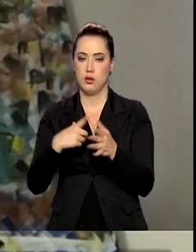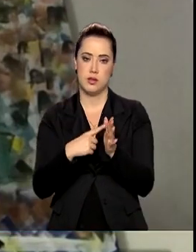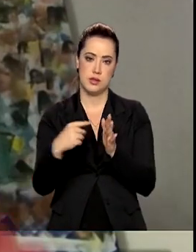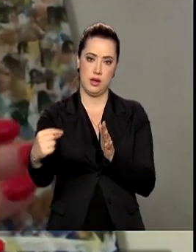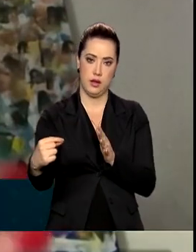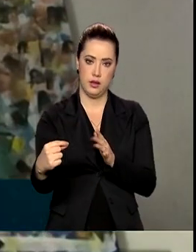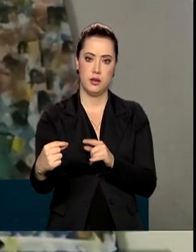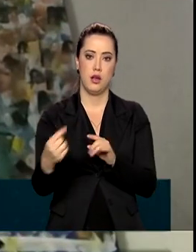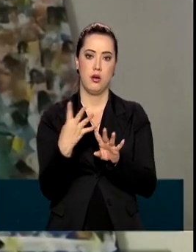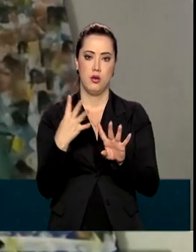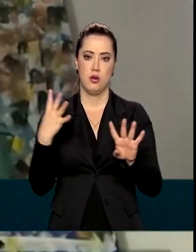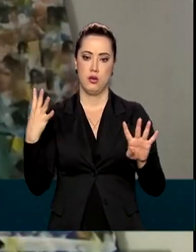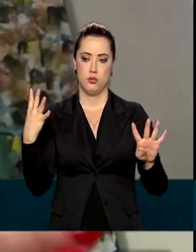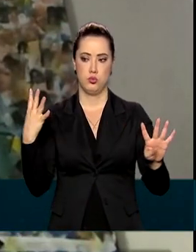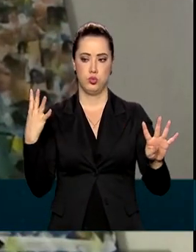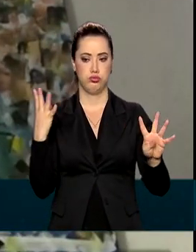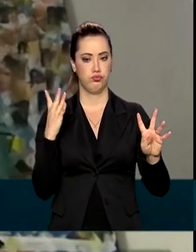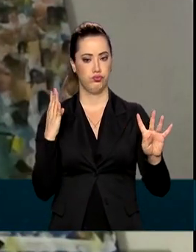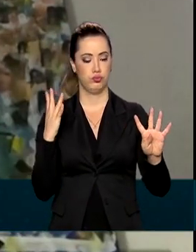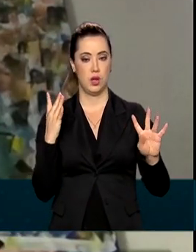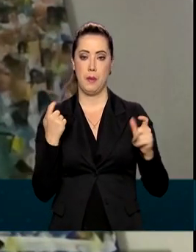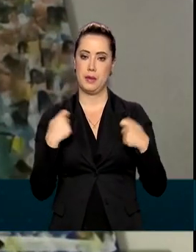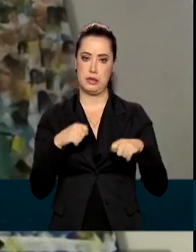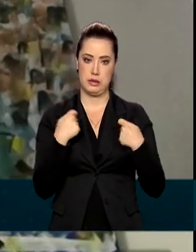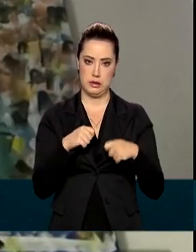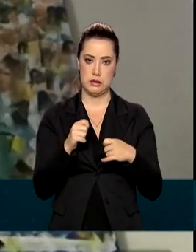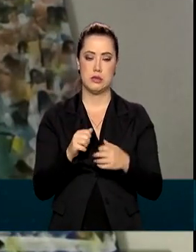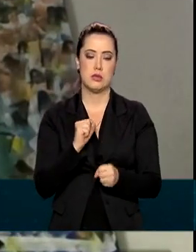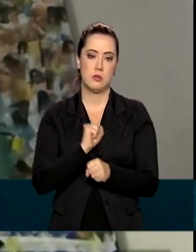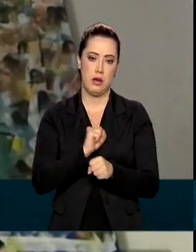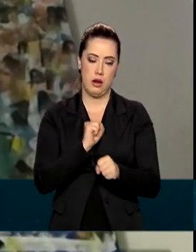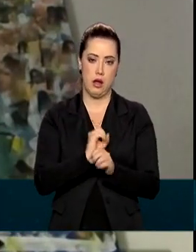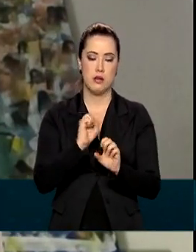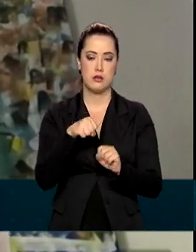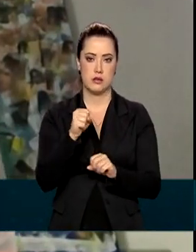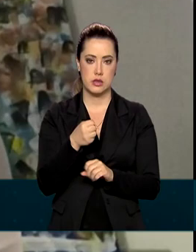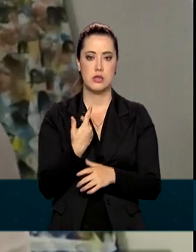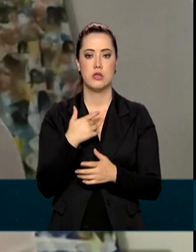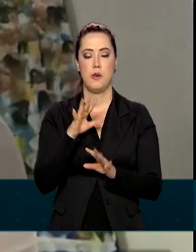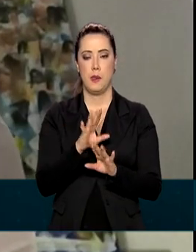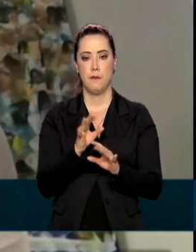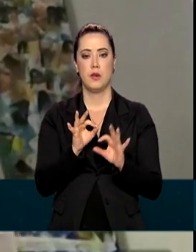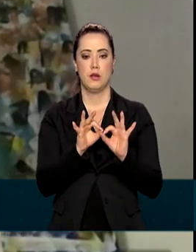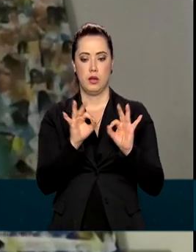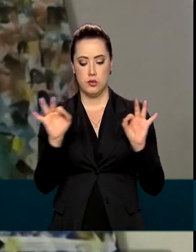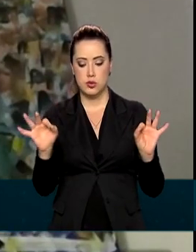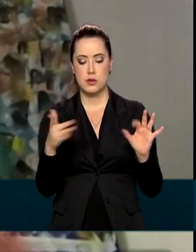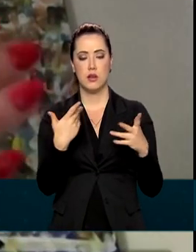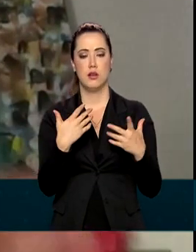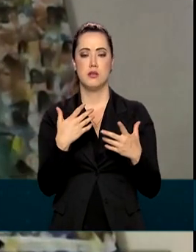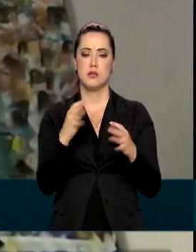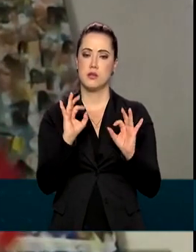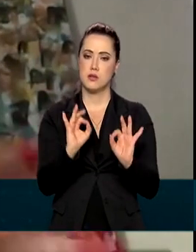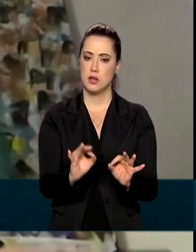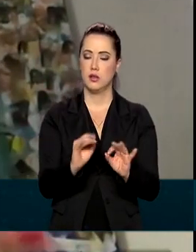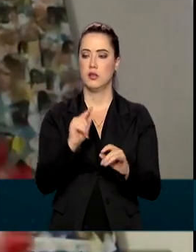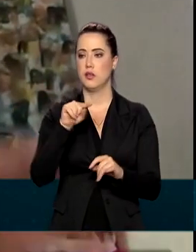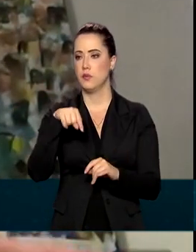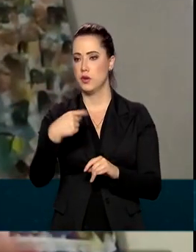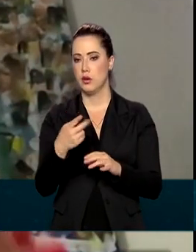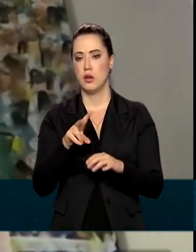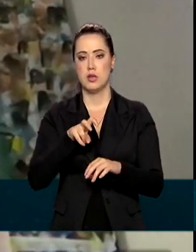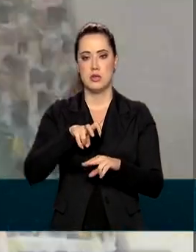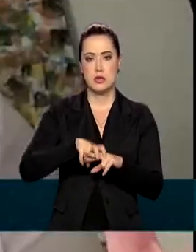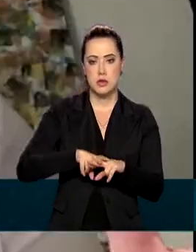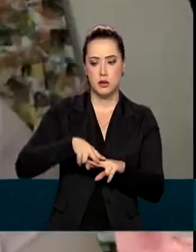as fileiras levantarem e, a partir de uma certa distância, as outras vão levantando e vão